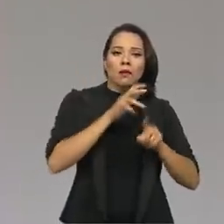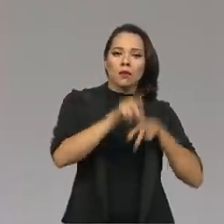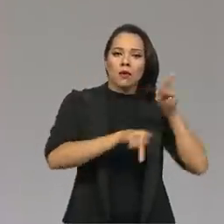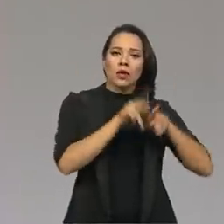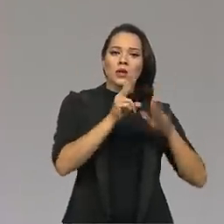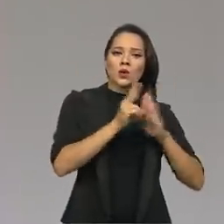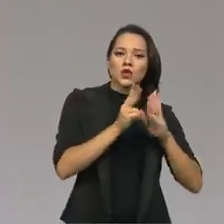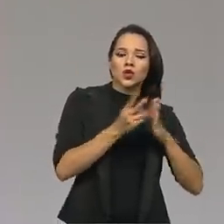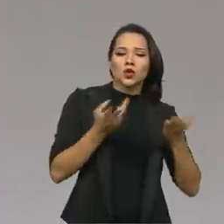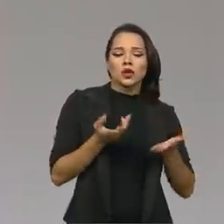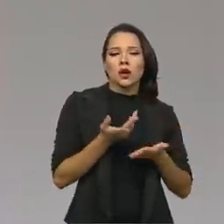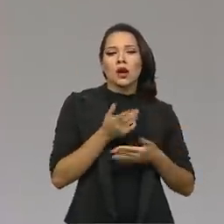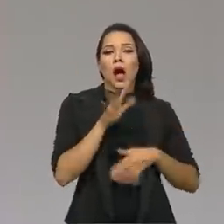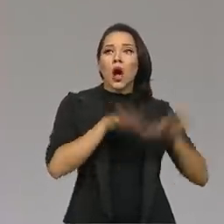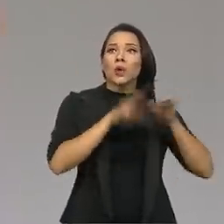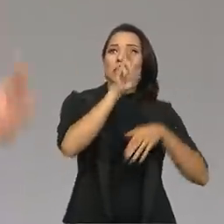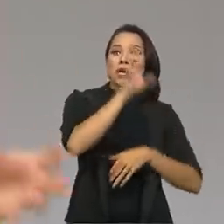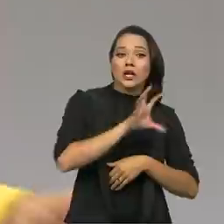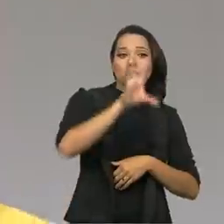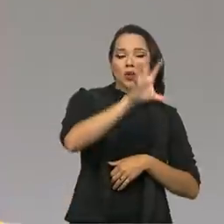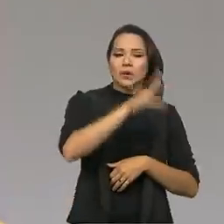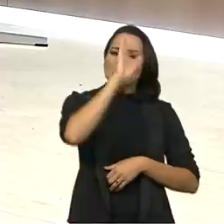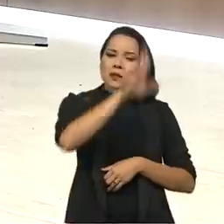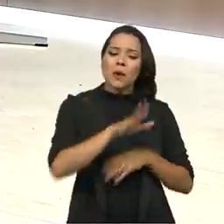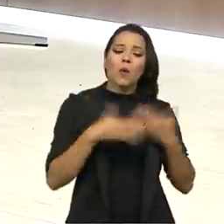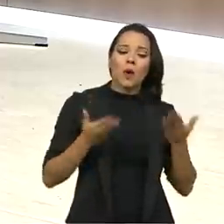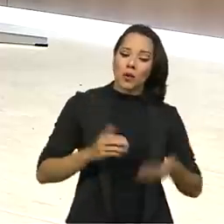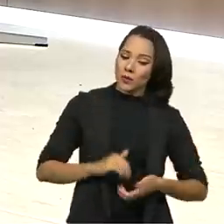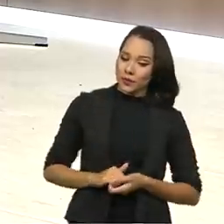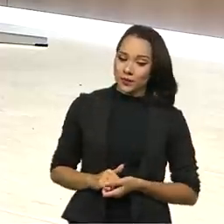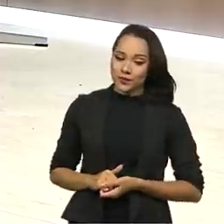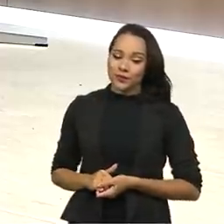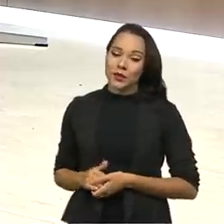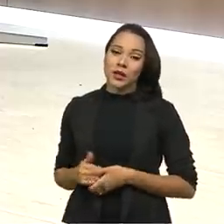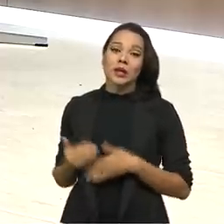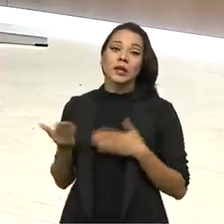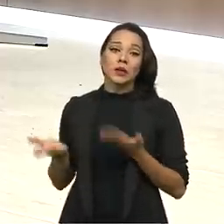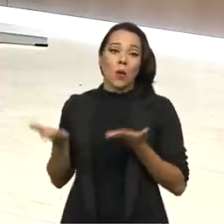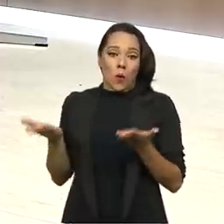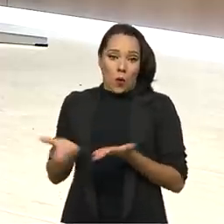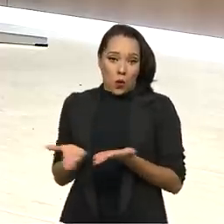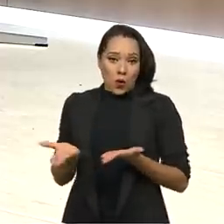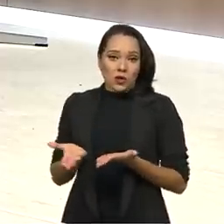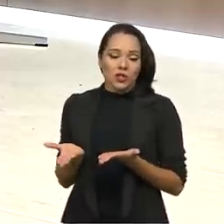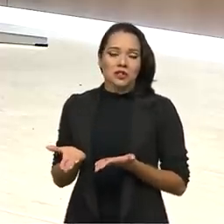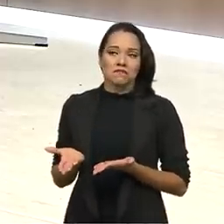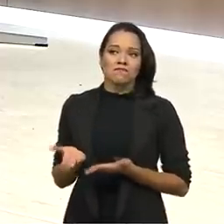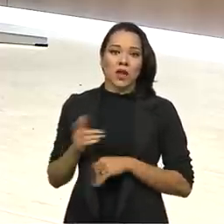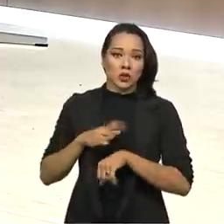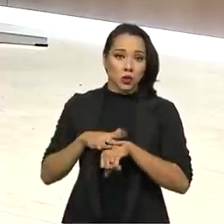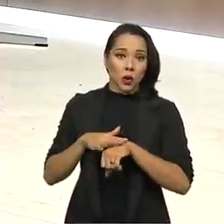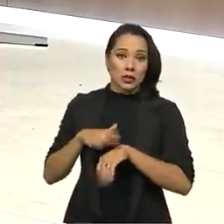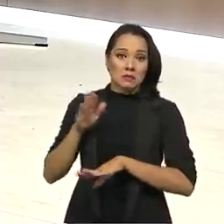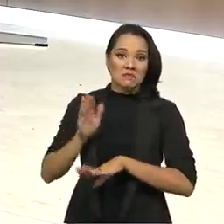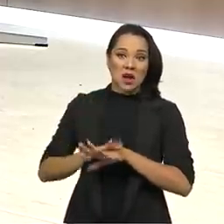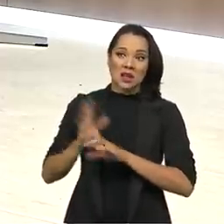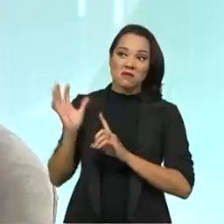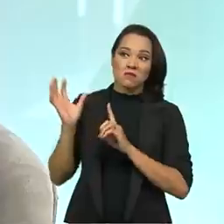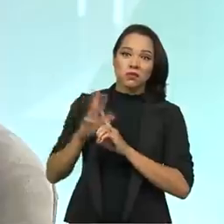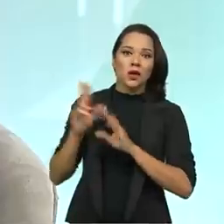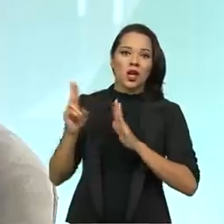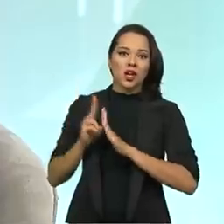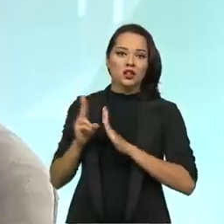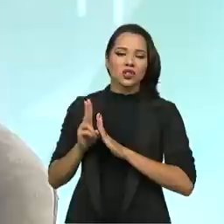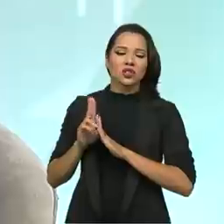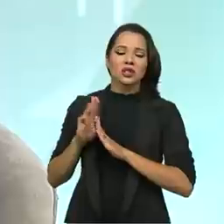algumas regiões? Qual é principal que vocês têm que enfrentar? Olha, na verdade, hoje, as doenças que afetam os indígenas